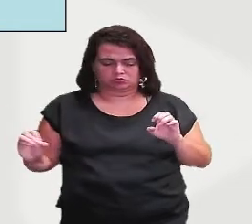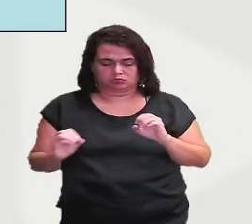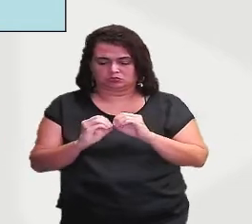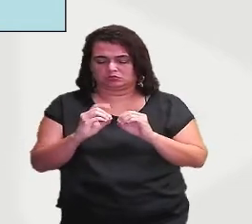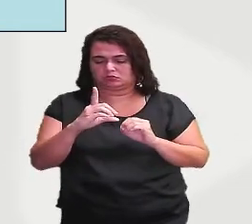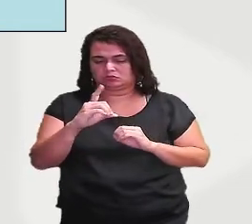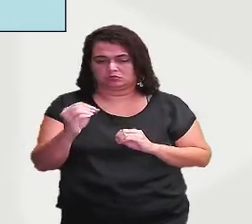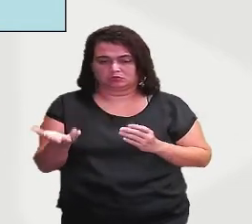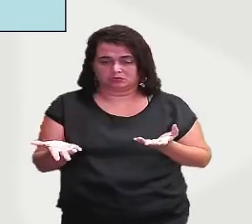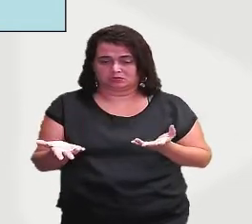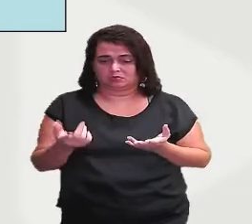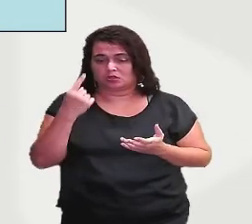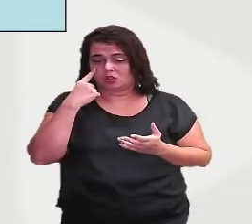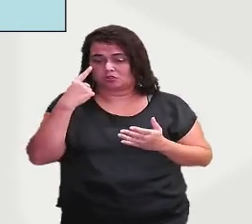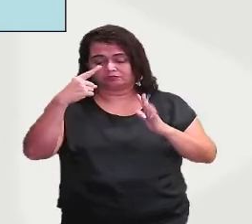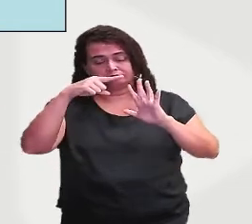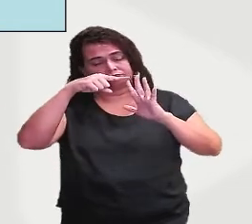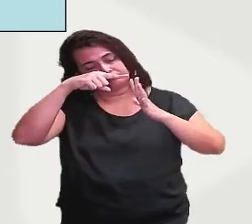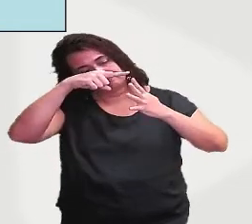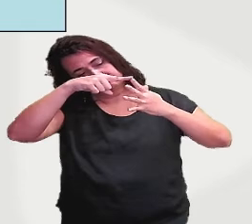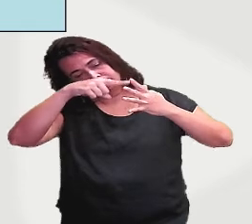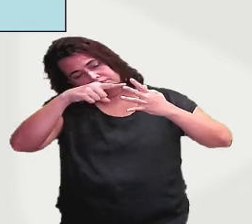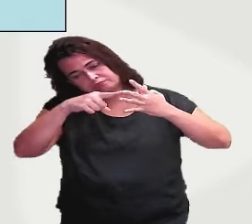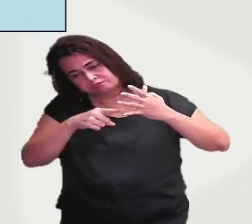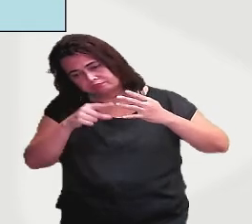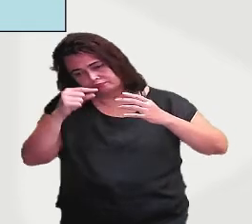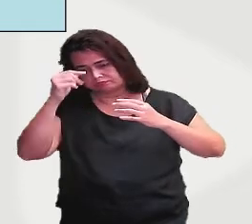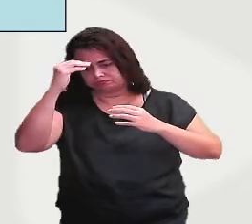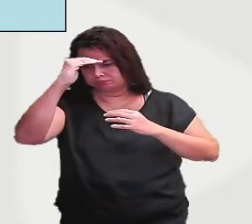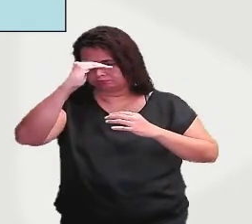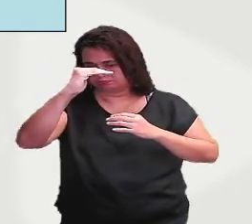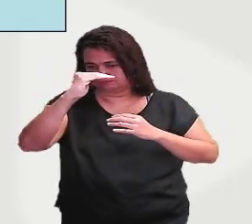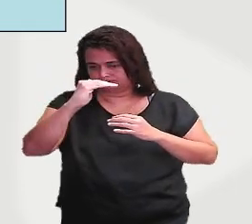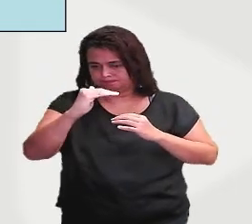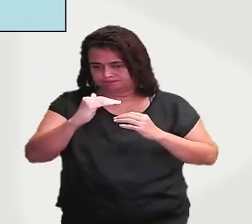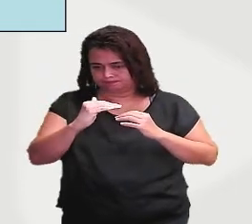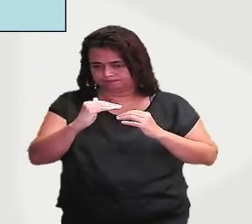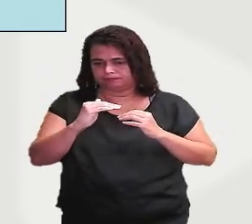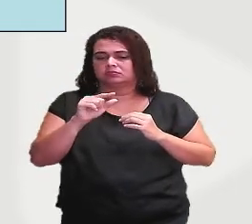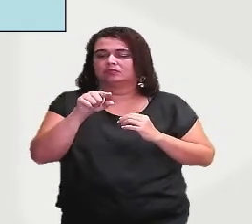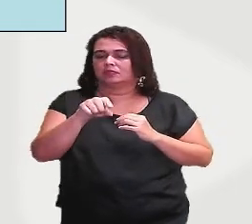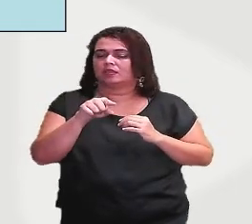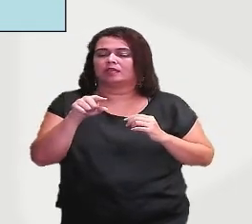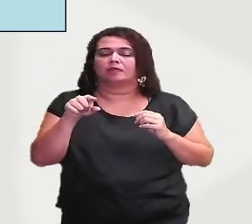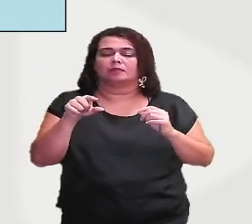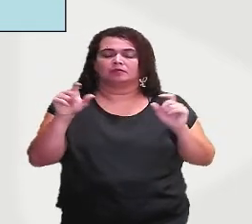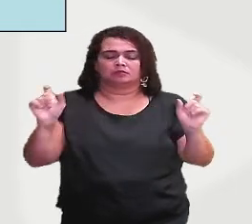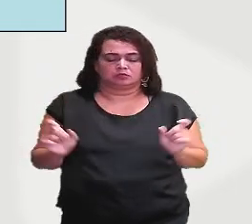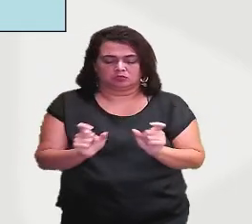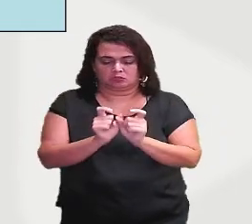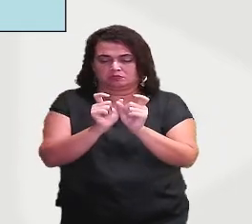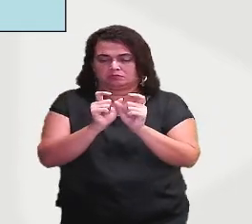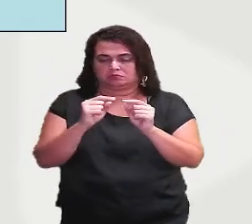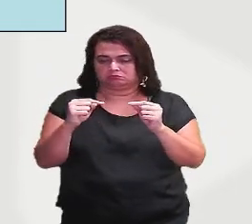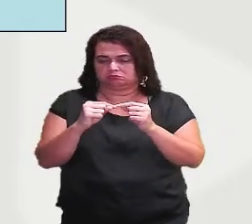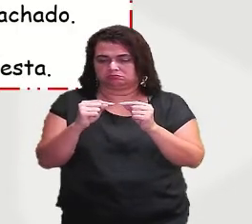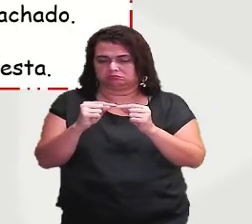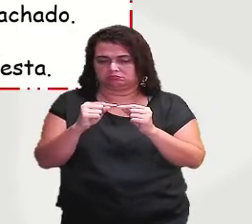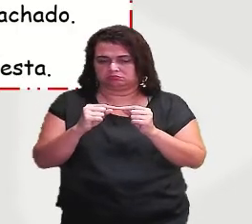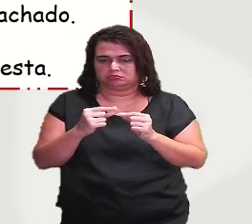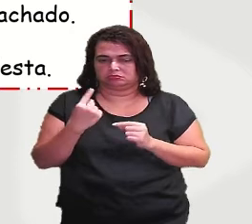o pé mais o artigo ó. então, elas combinam aí, formando essa preposição.